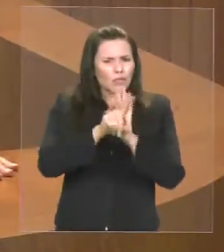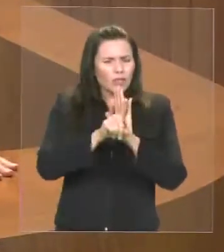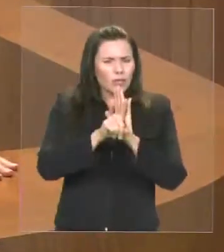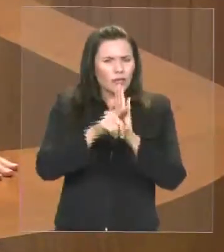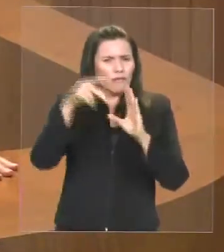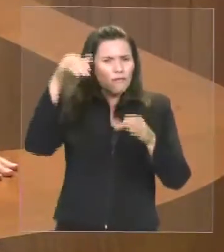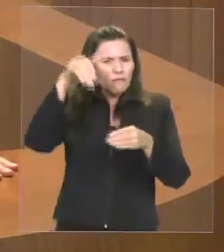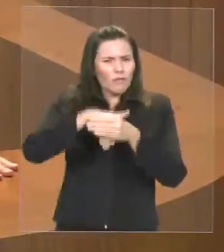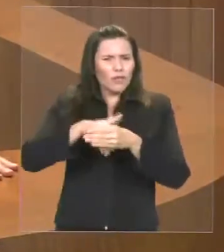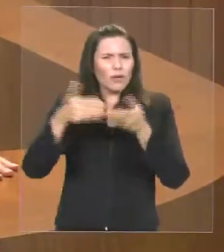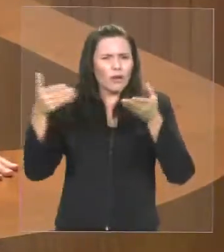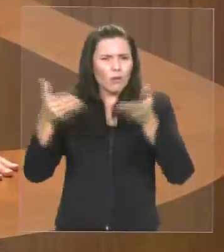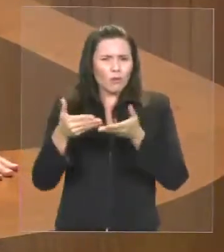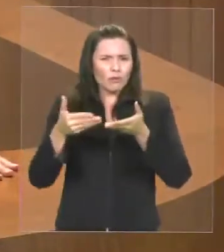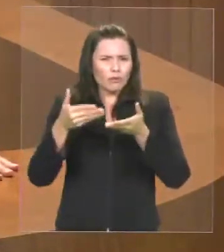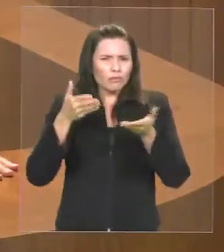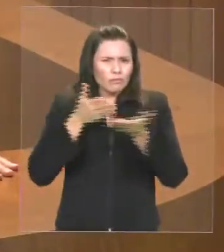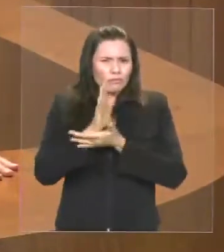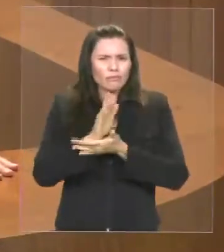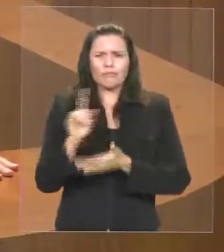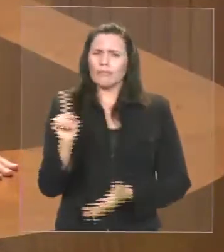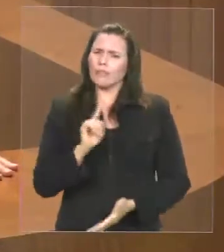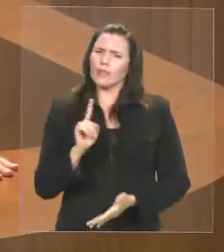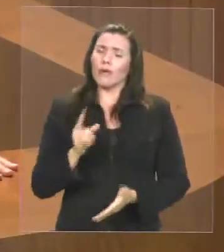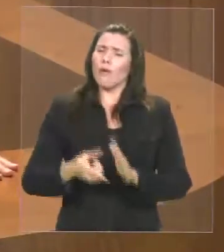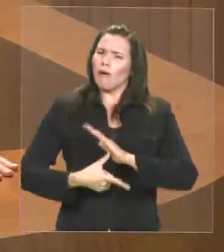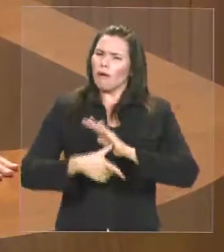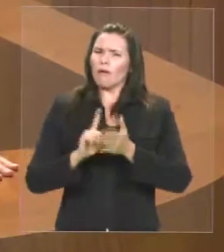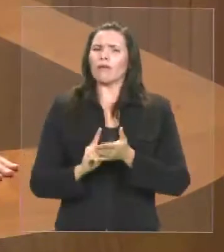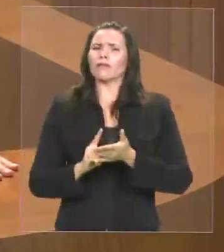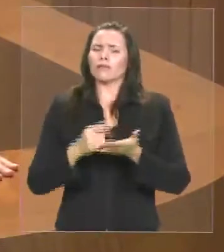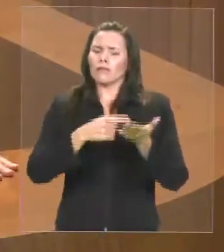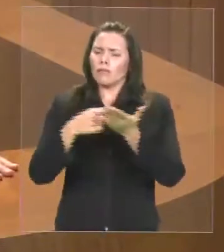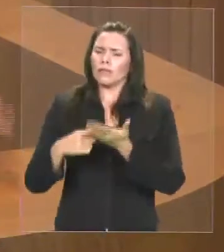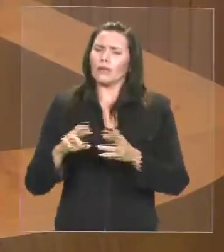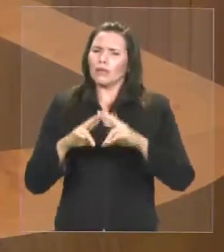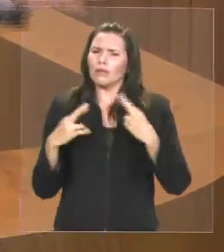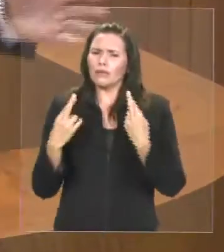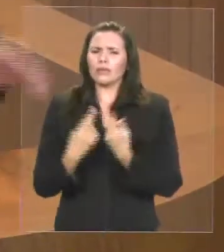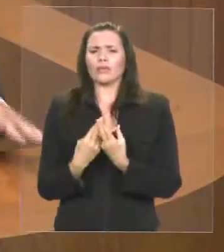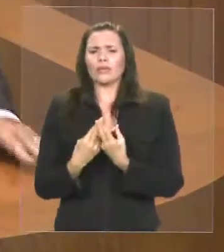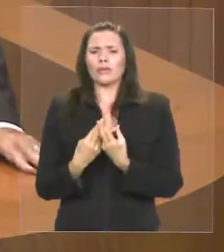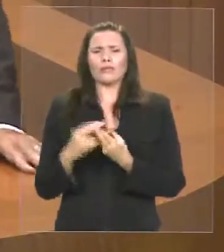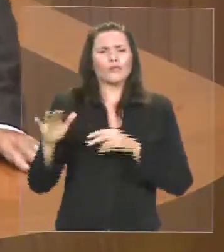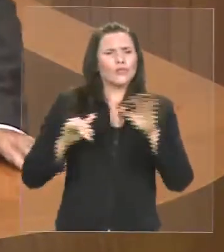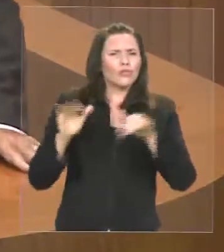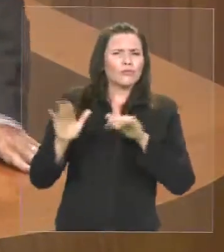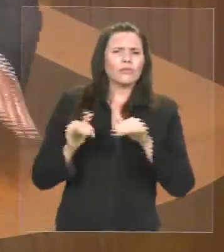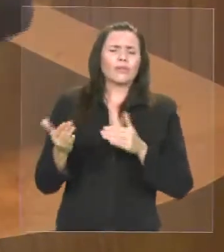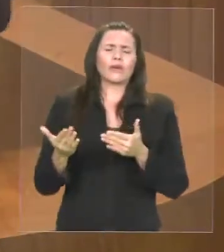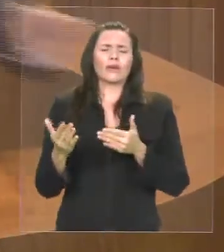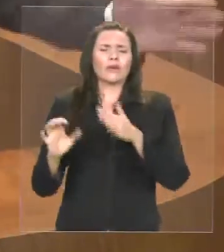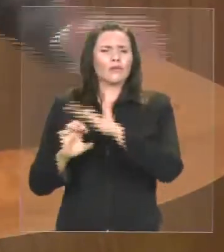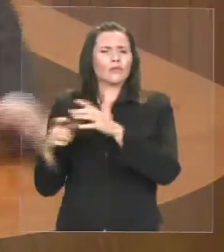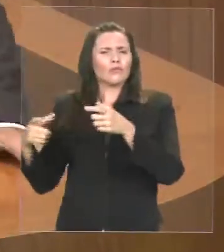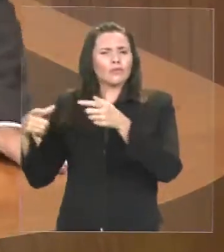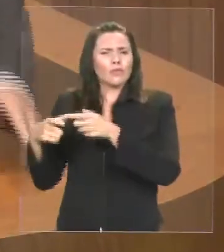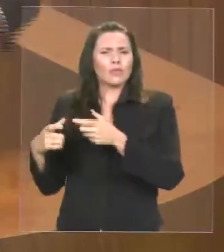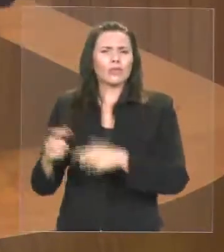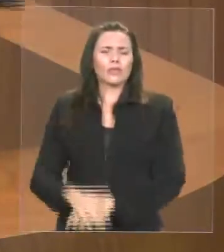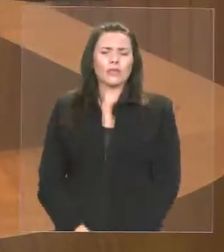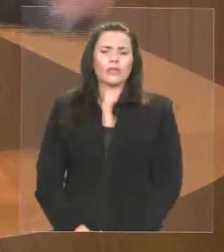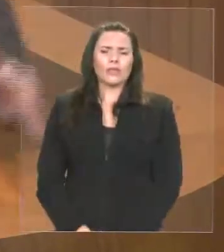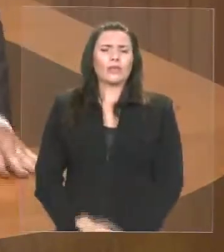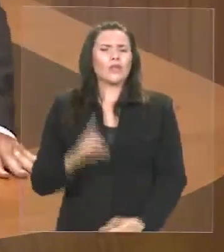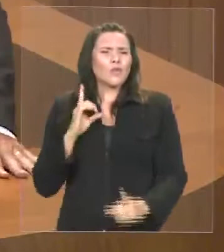reúnam com os empresários atacadistas que têm um capital menor do que 100 milhões e vamos encontrar uma solução que atenda a todos,